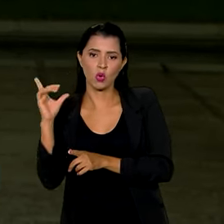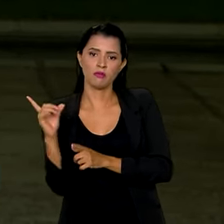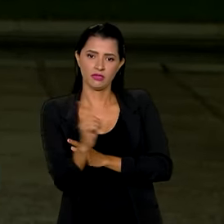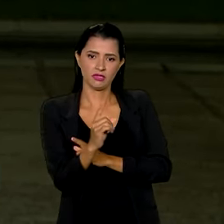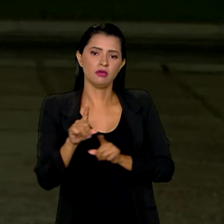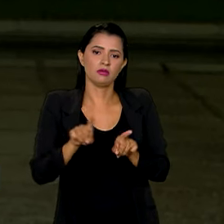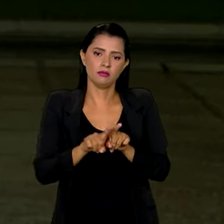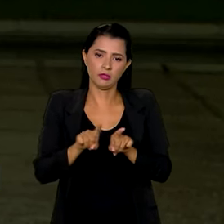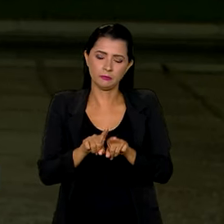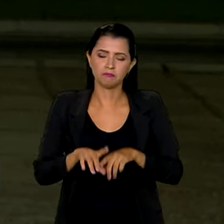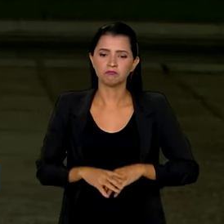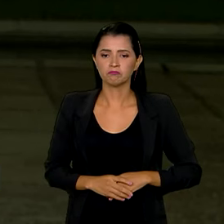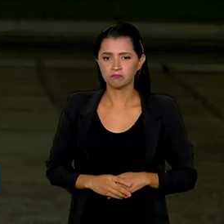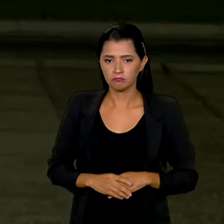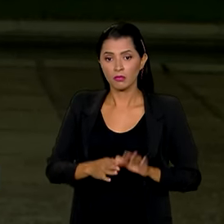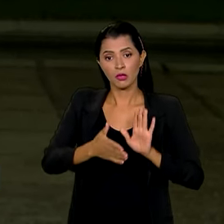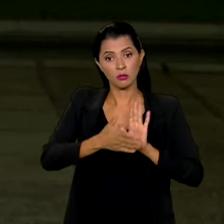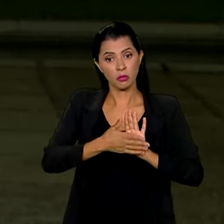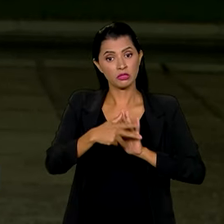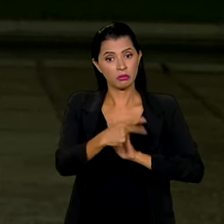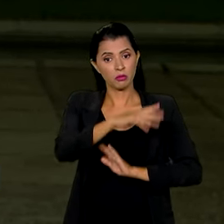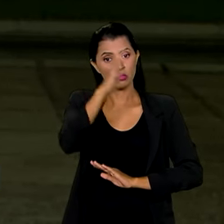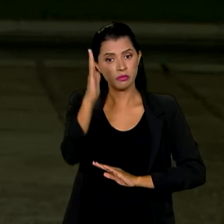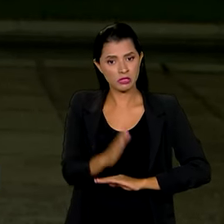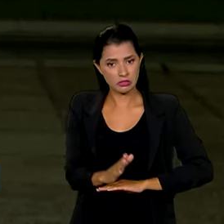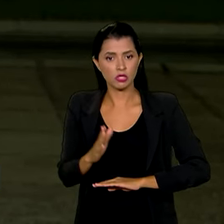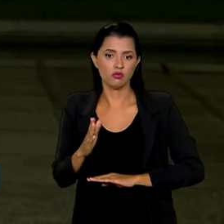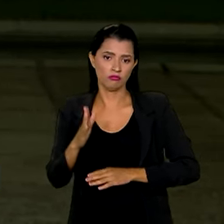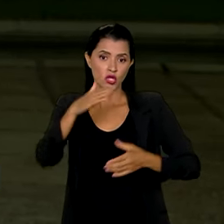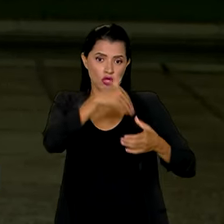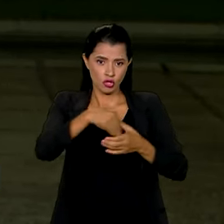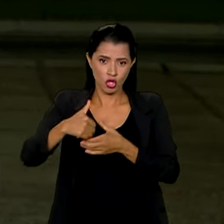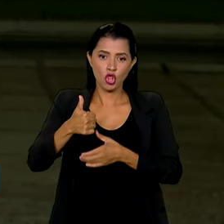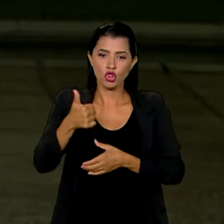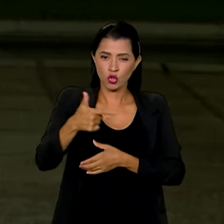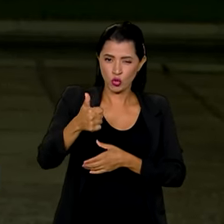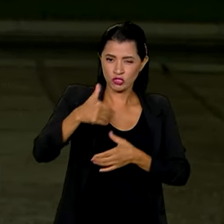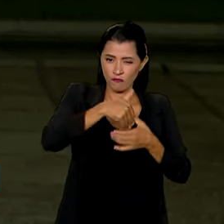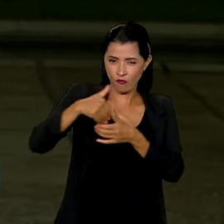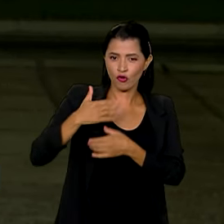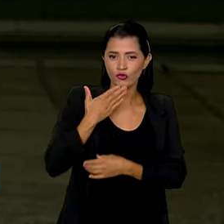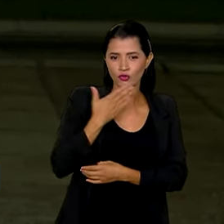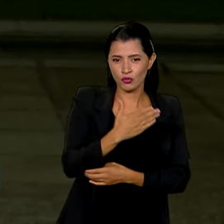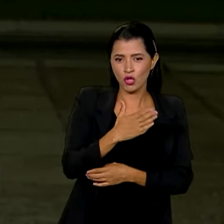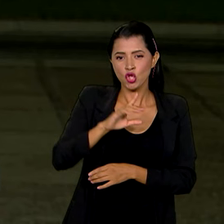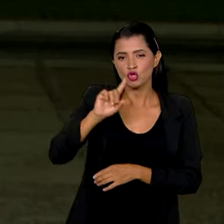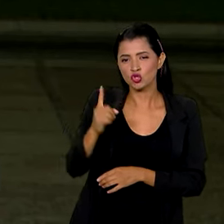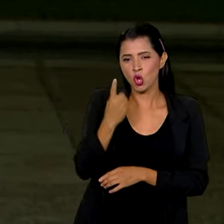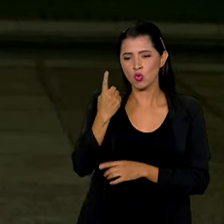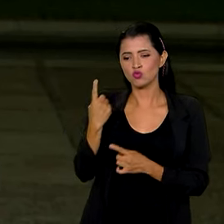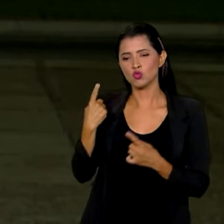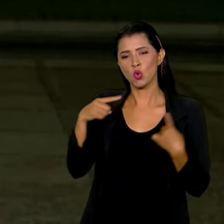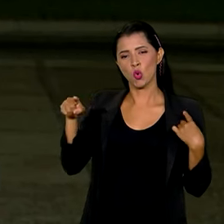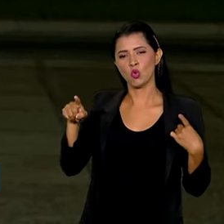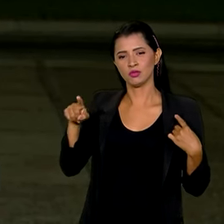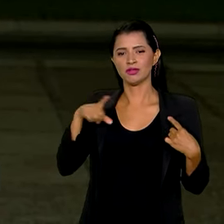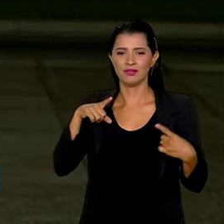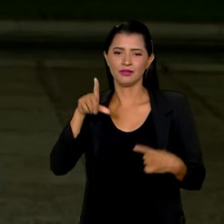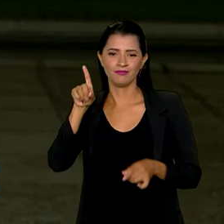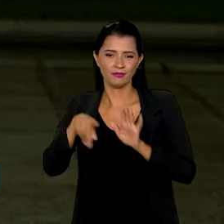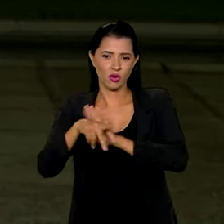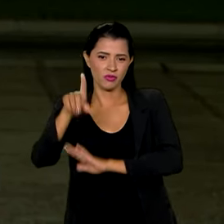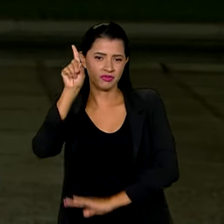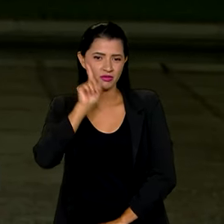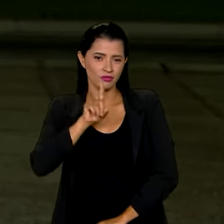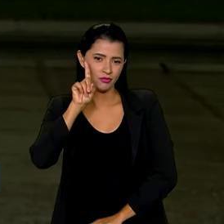zona do conflito. A proposta brasileira recebeu 12 votos favoráveis e apenas um contrário, que foi dos Estados Unidos.